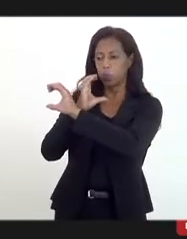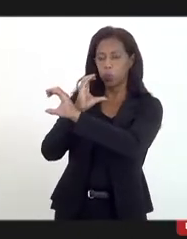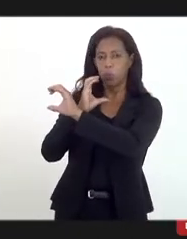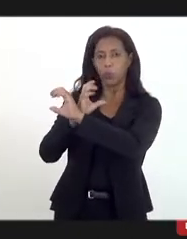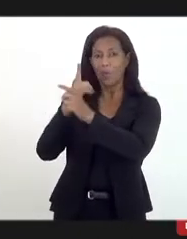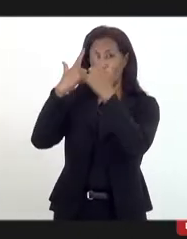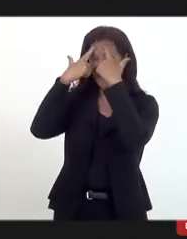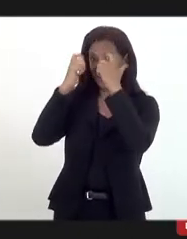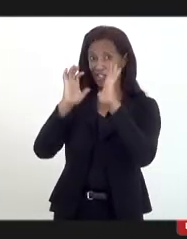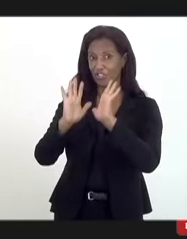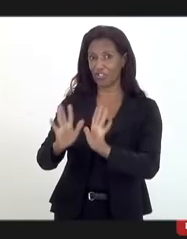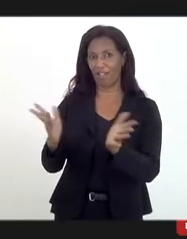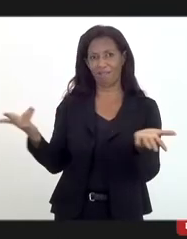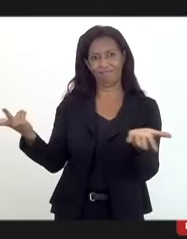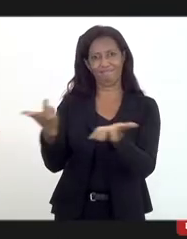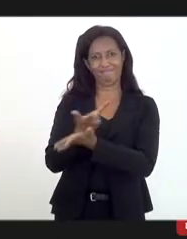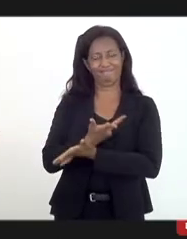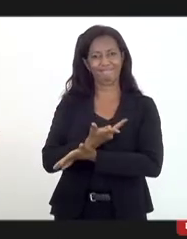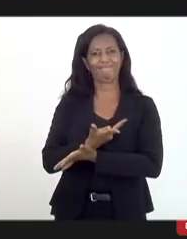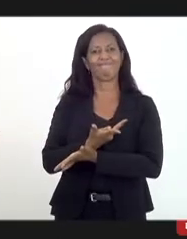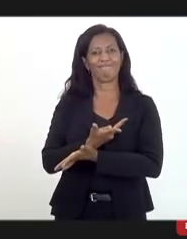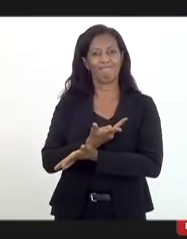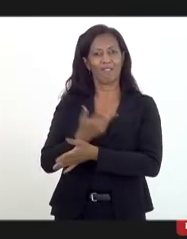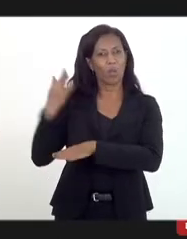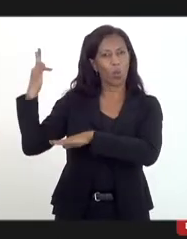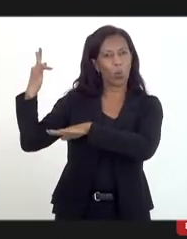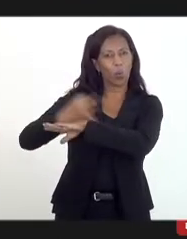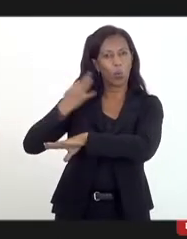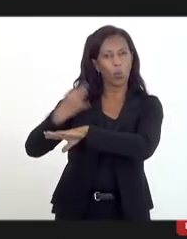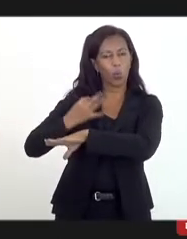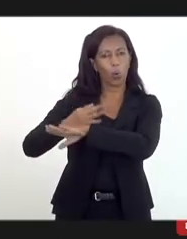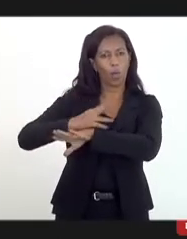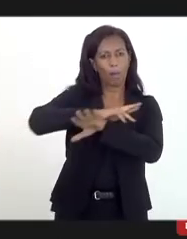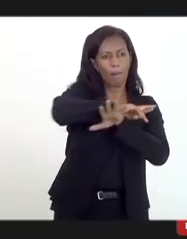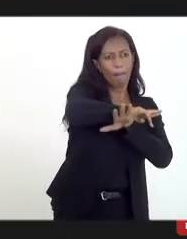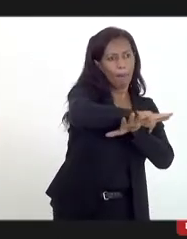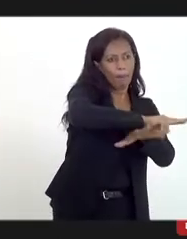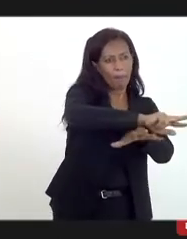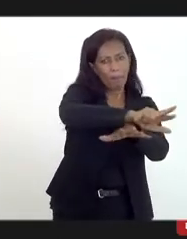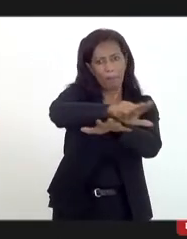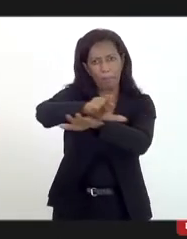praticada, a intolerância já foi expressa nas suas mais diversas